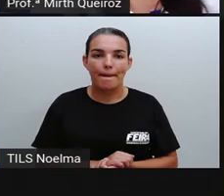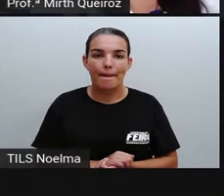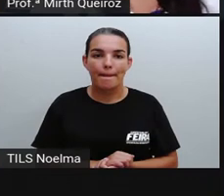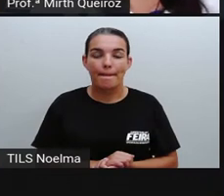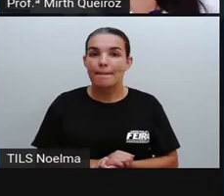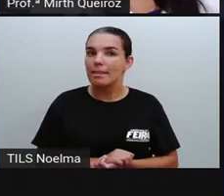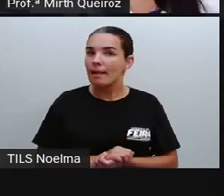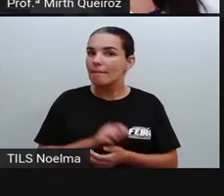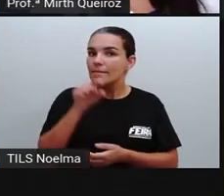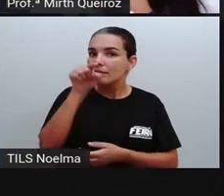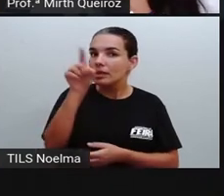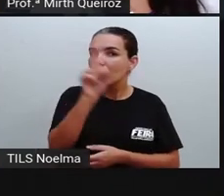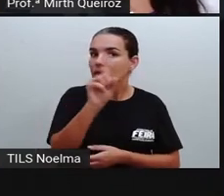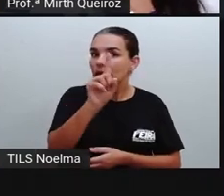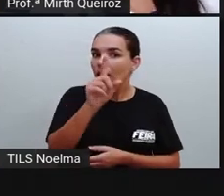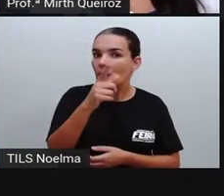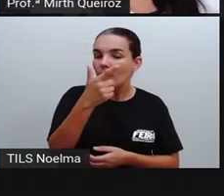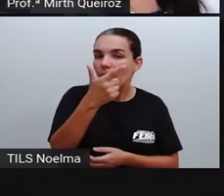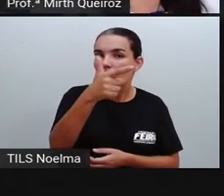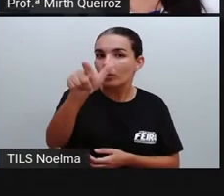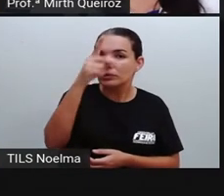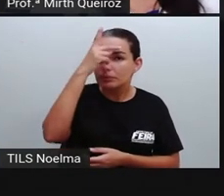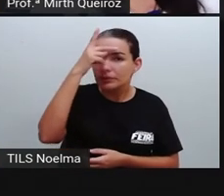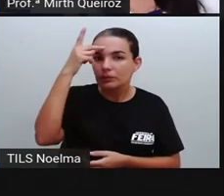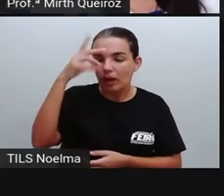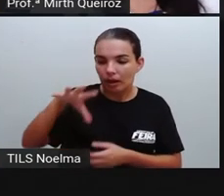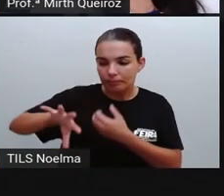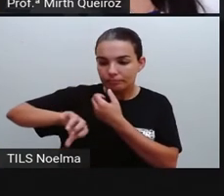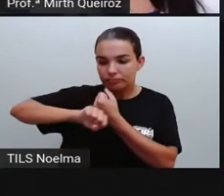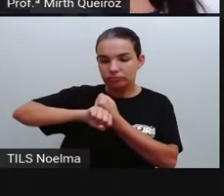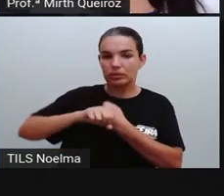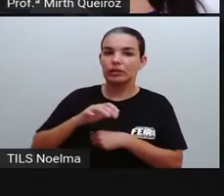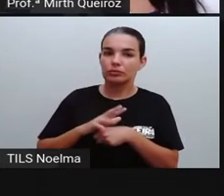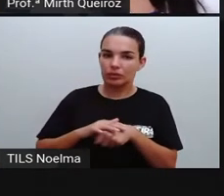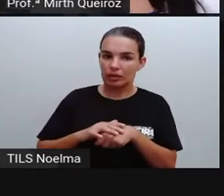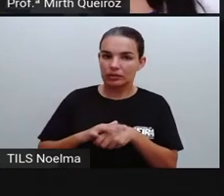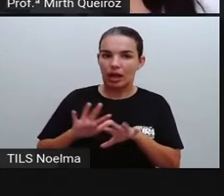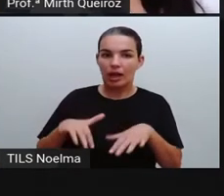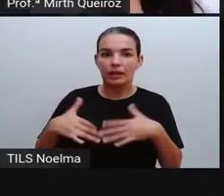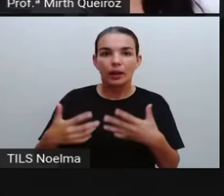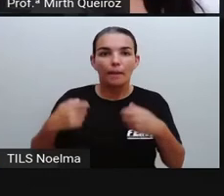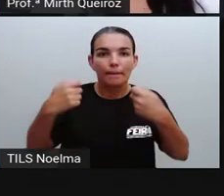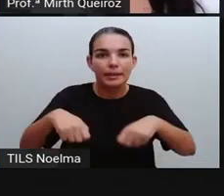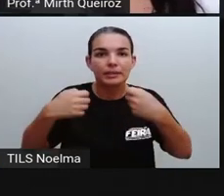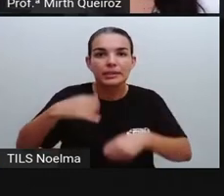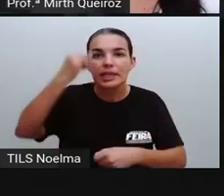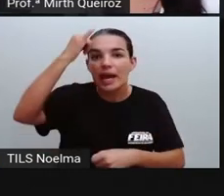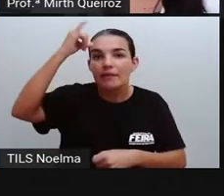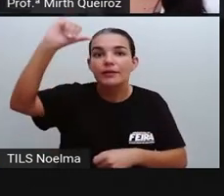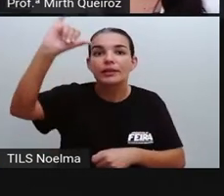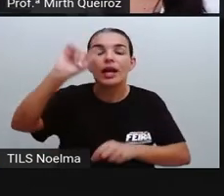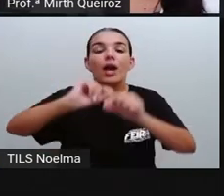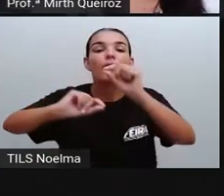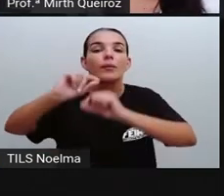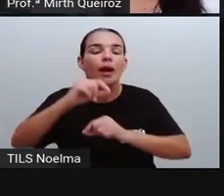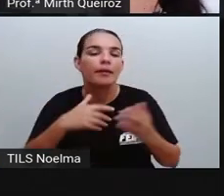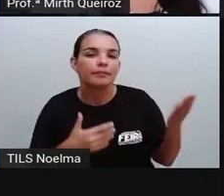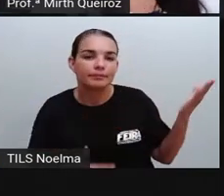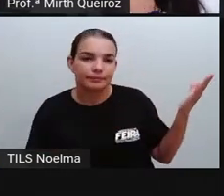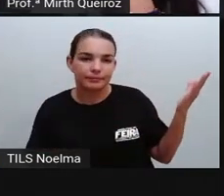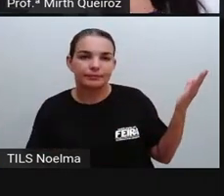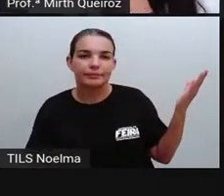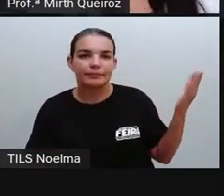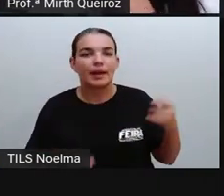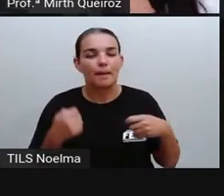Não seja você a próxima vítima. Então, o que a gente deve fazer para que a gente não seja a próxima vítima da dengue?